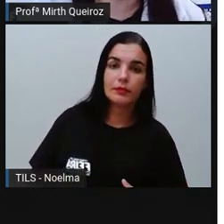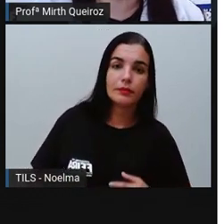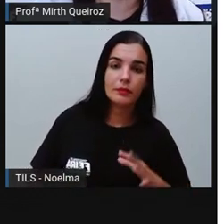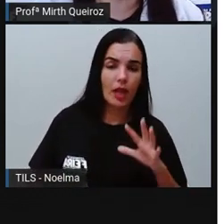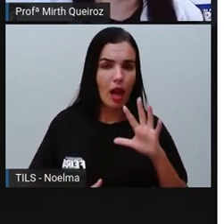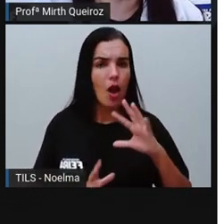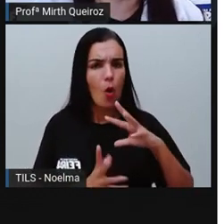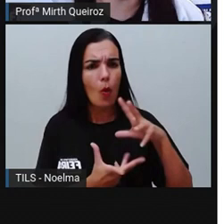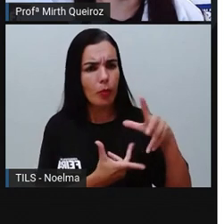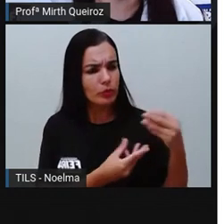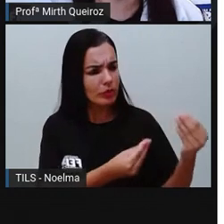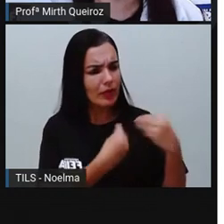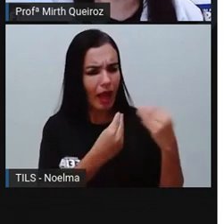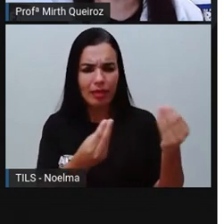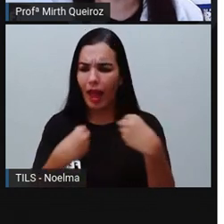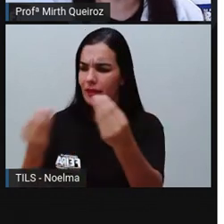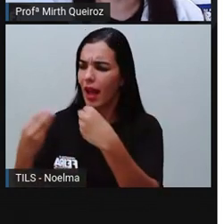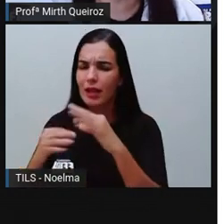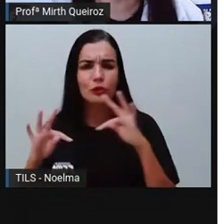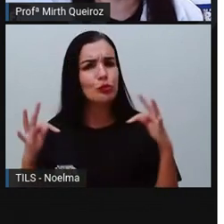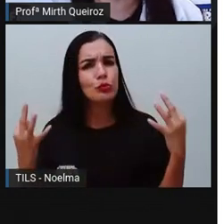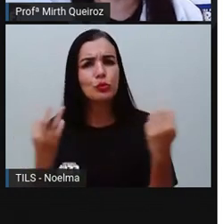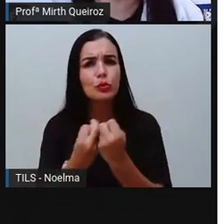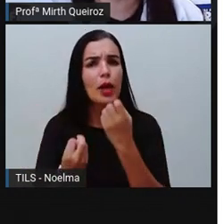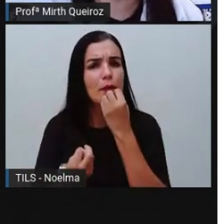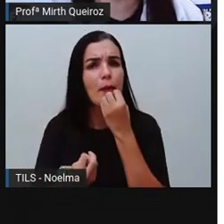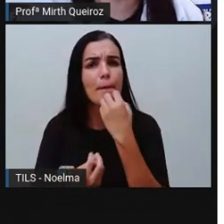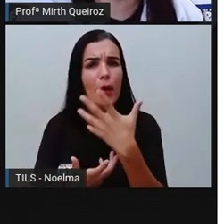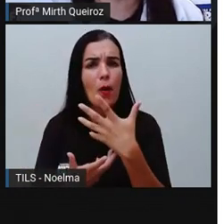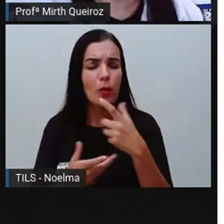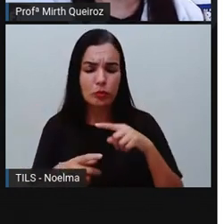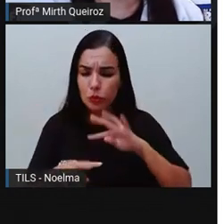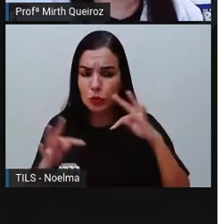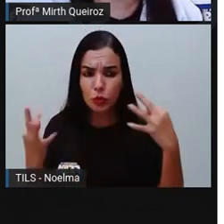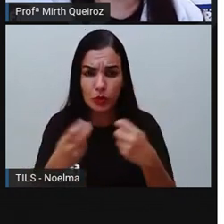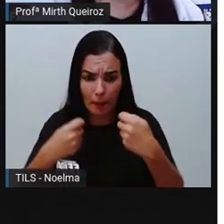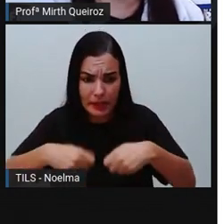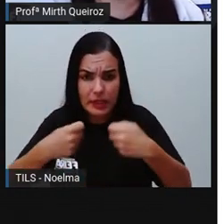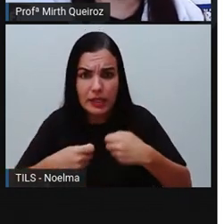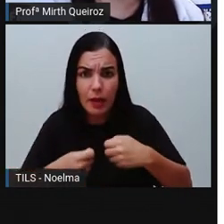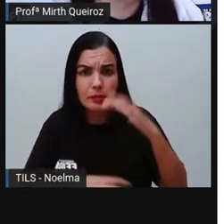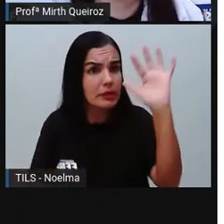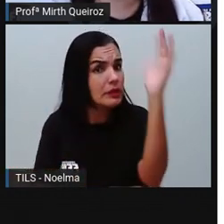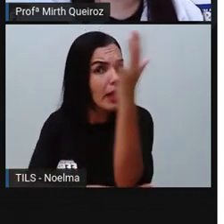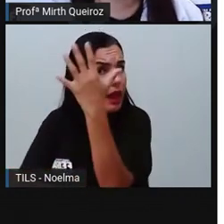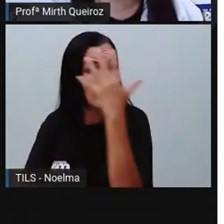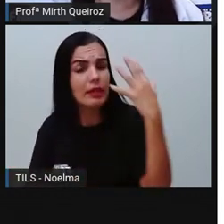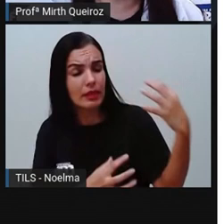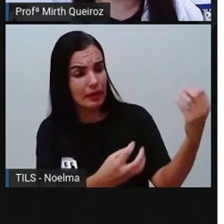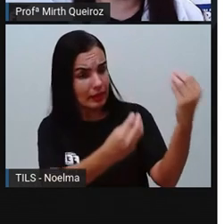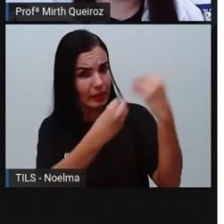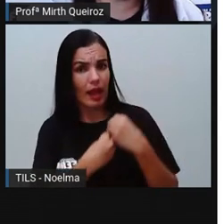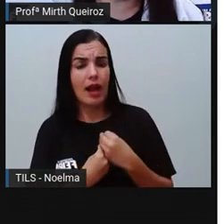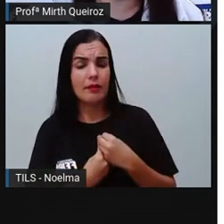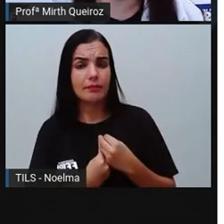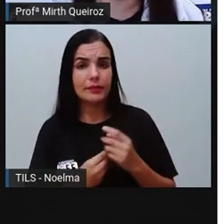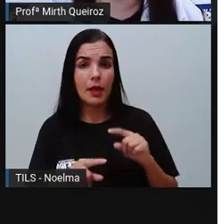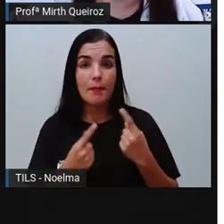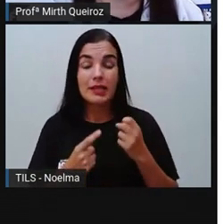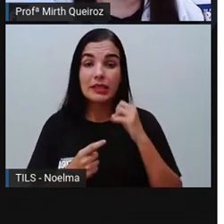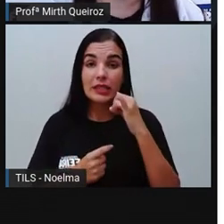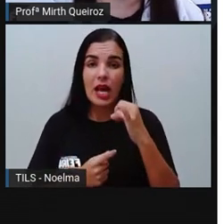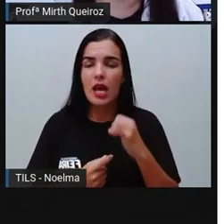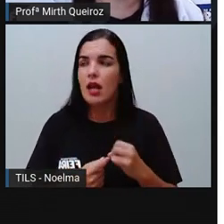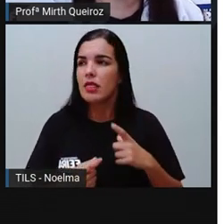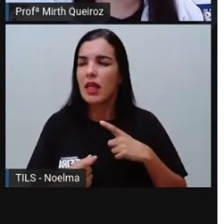oferece tudo de bom para a gente, para todas as nossas necessidades. Porém, esse consumo exagerado,